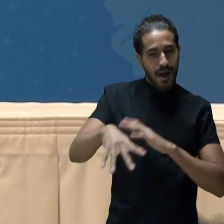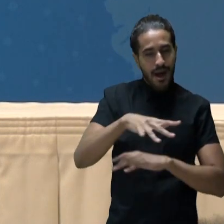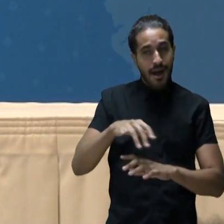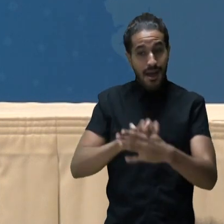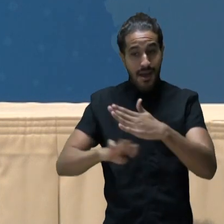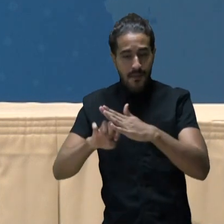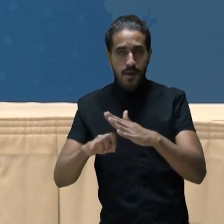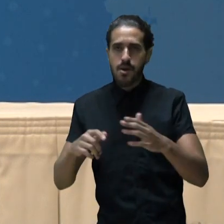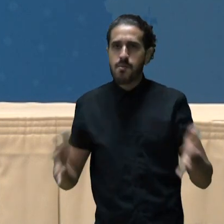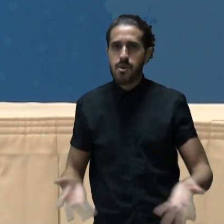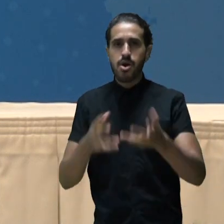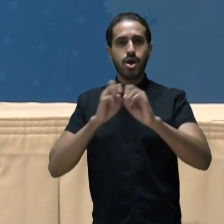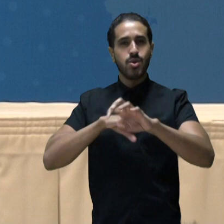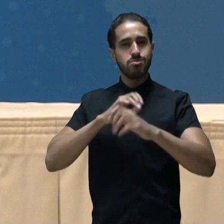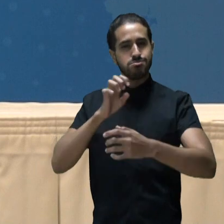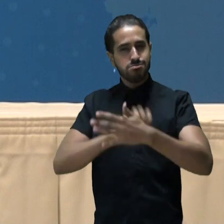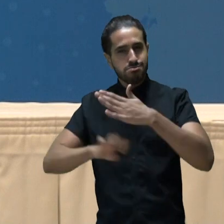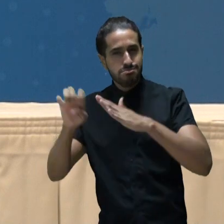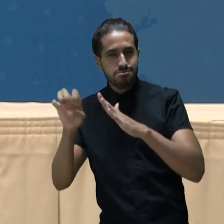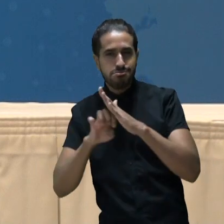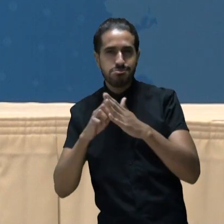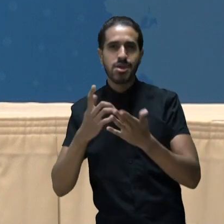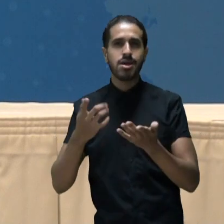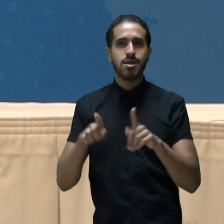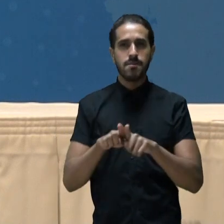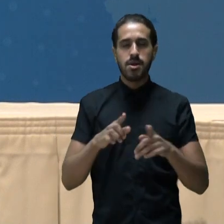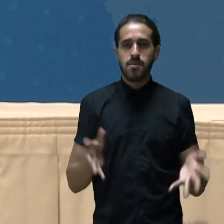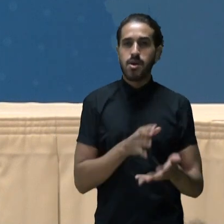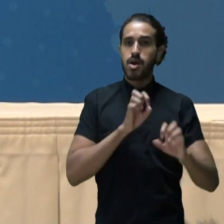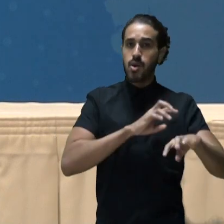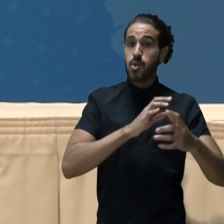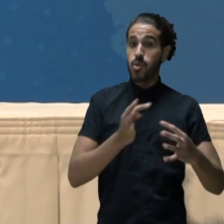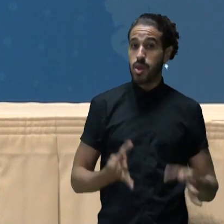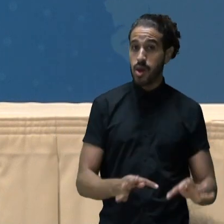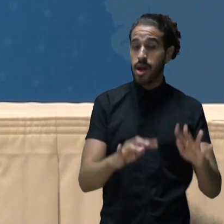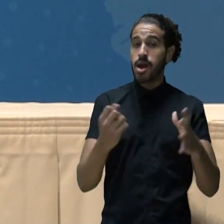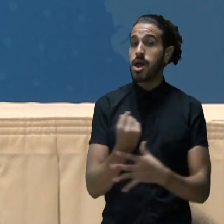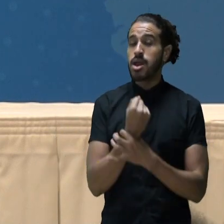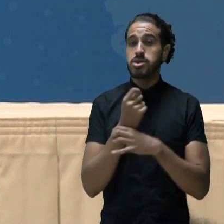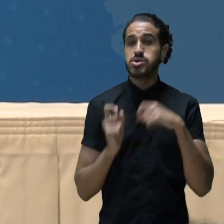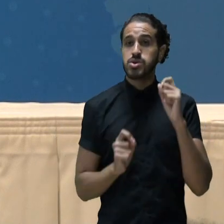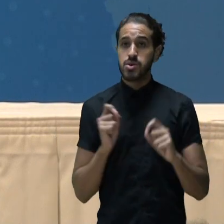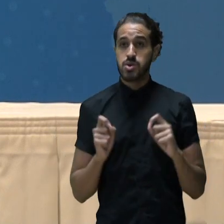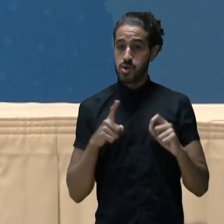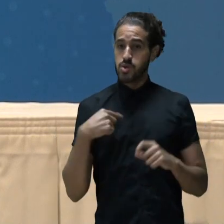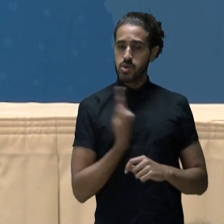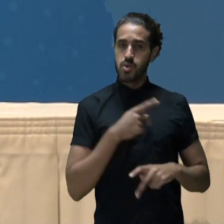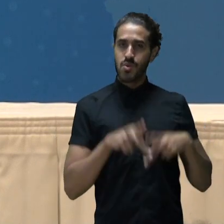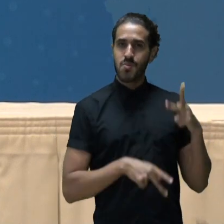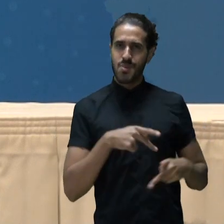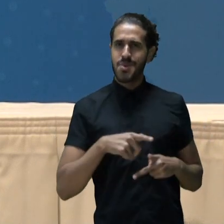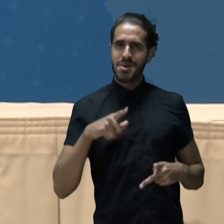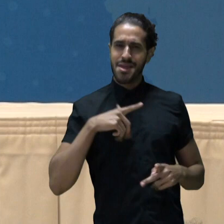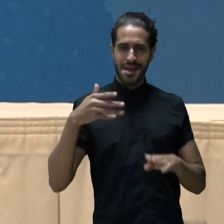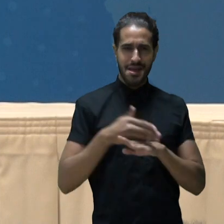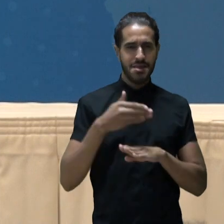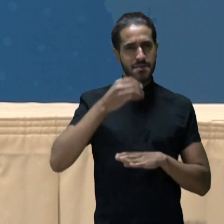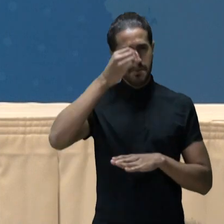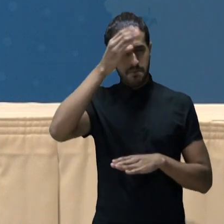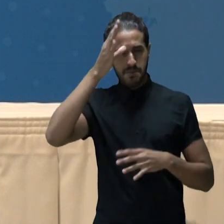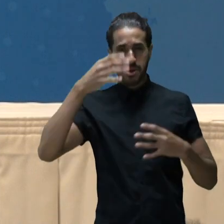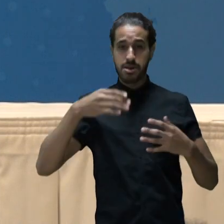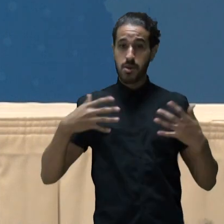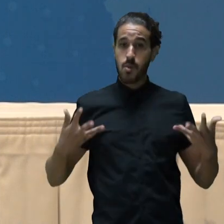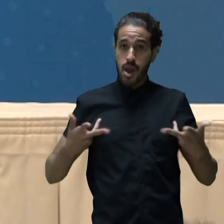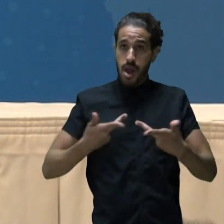setor privado, promovendo educação empreendedora, promovendo educação tecnológica e garantindo que a nossa população tenha acesso a